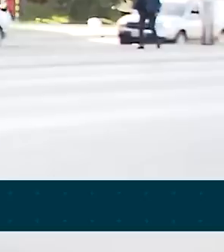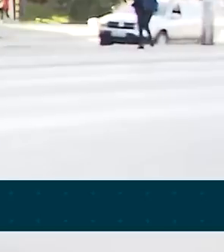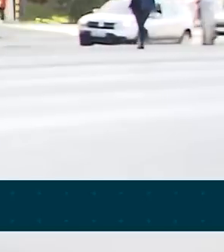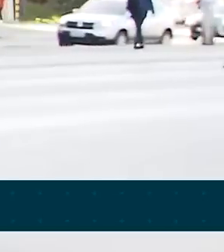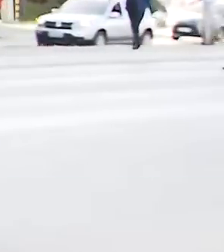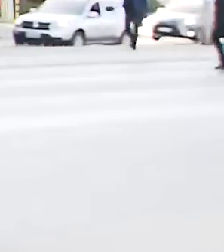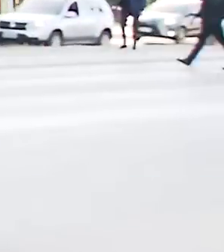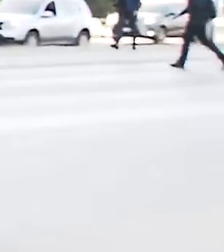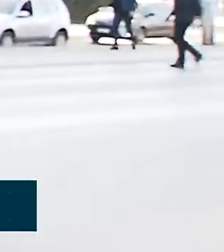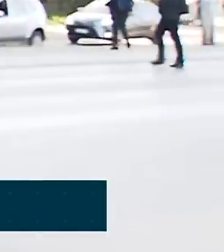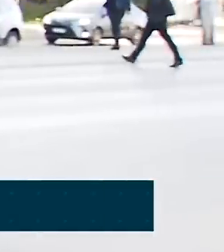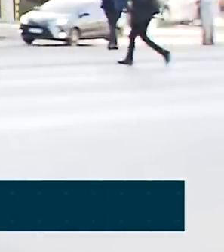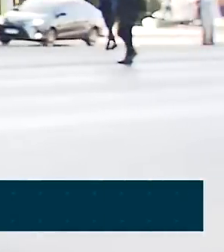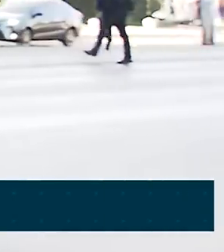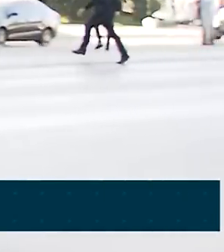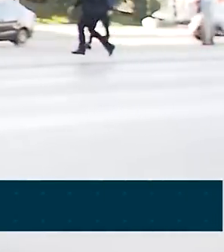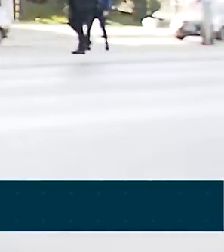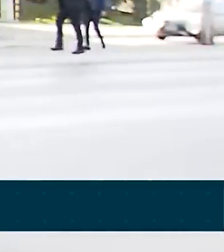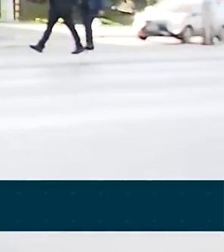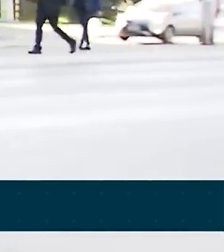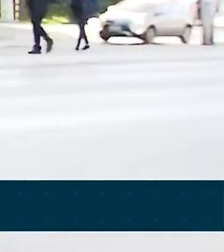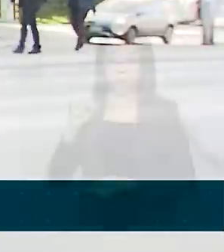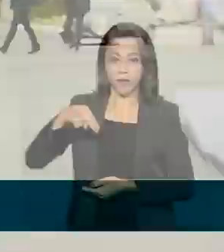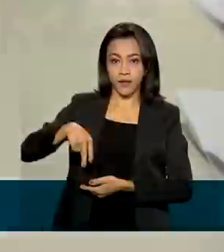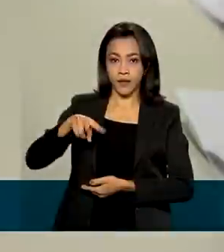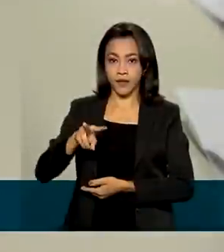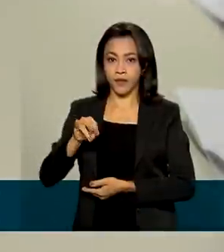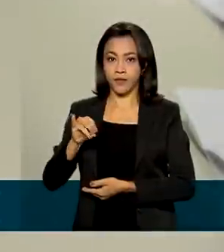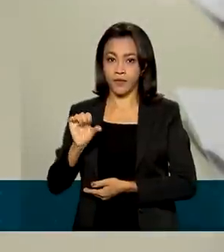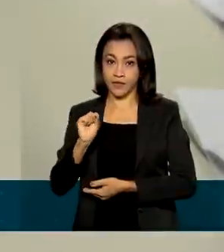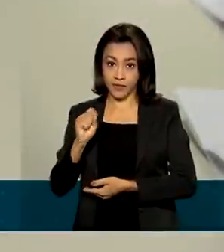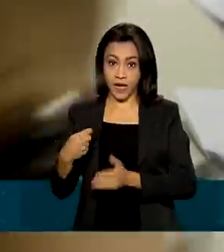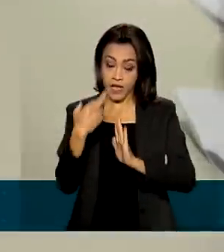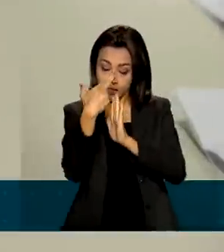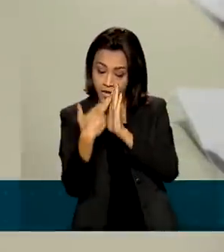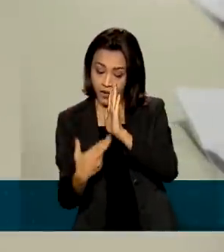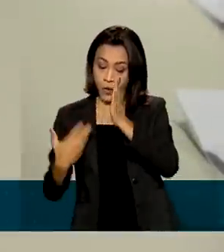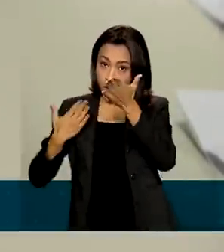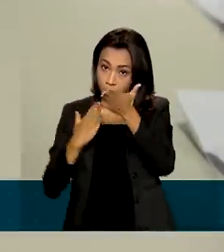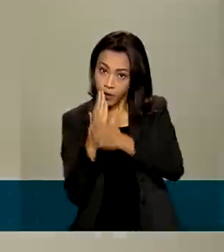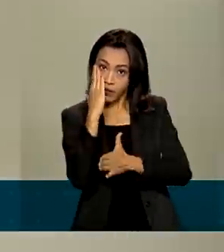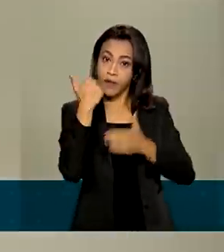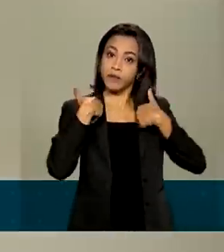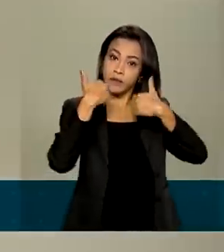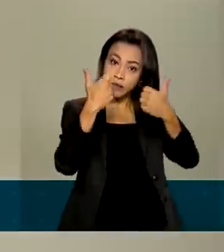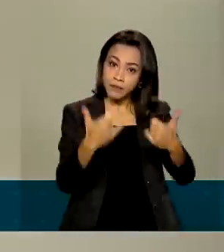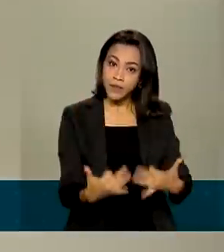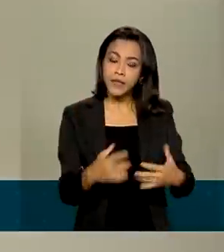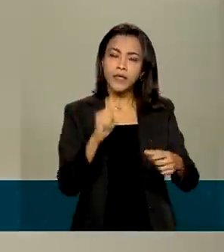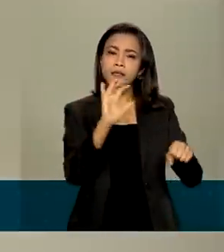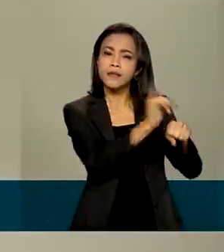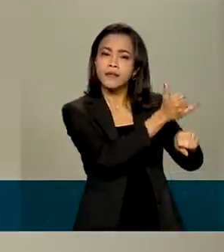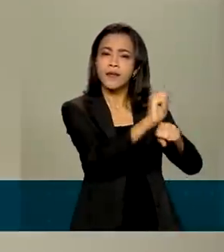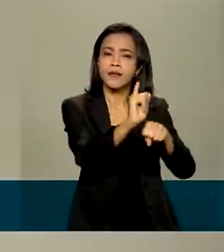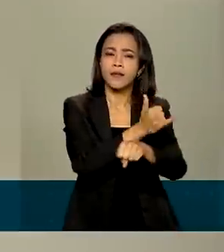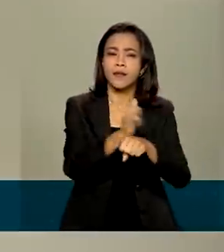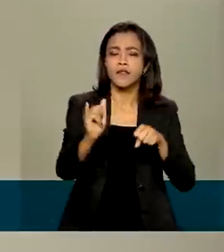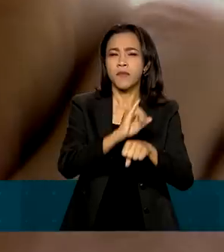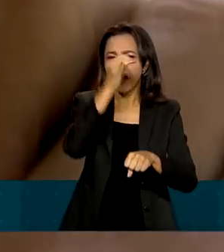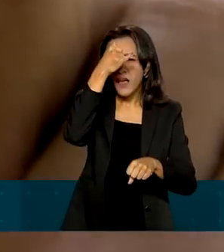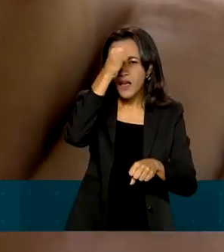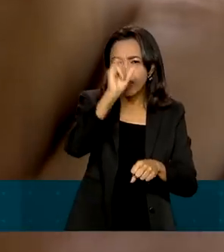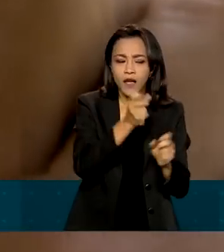da Anvisa. E além da proibição, o relatório aprovado indica a necessidade de medidas adicionais para evitar a